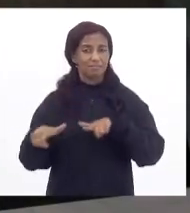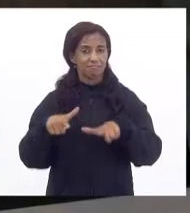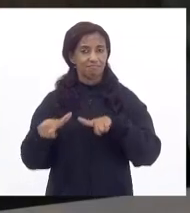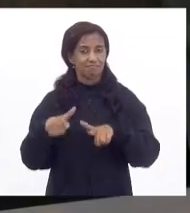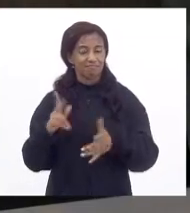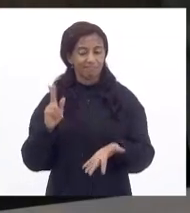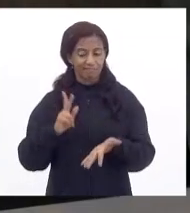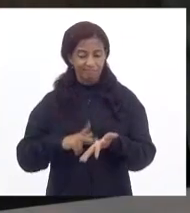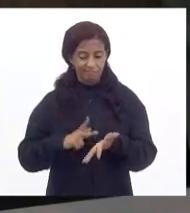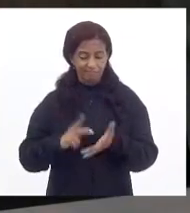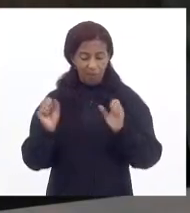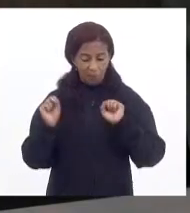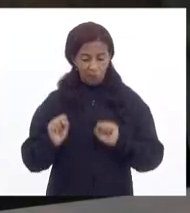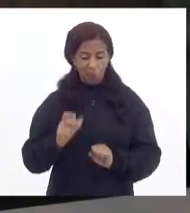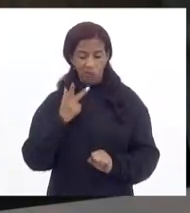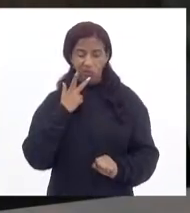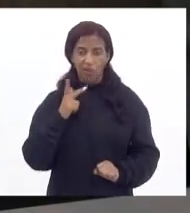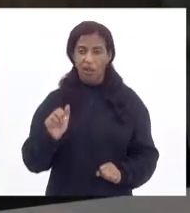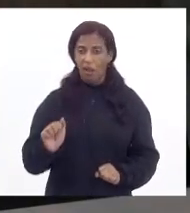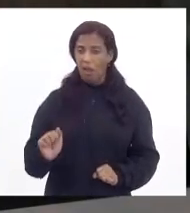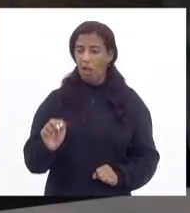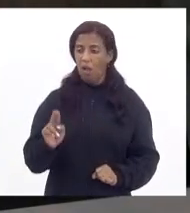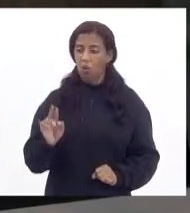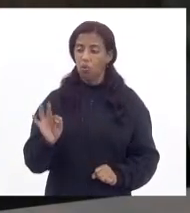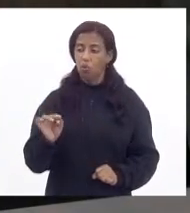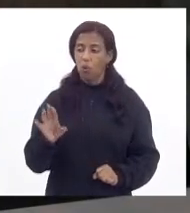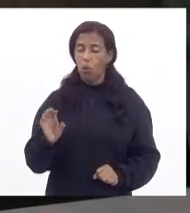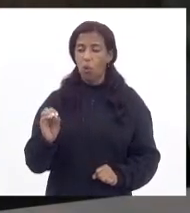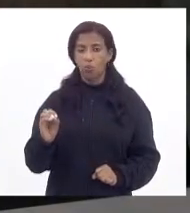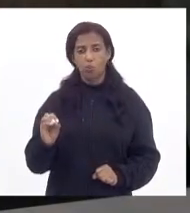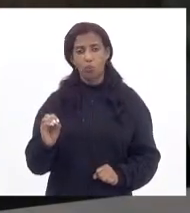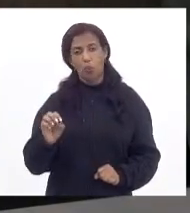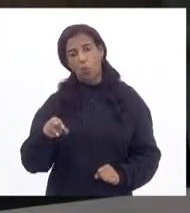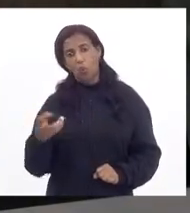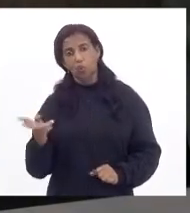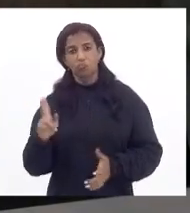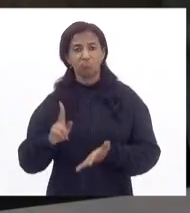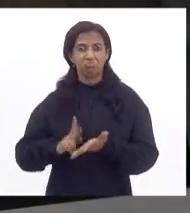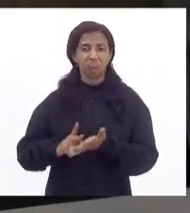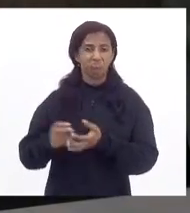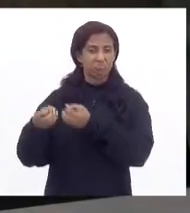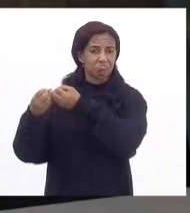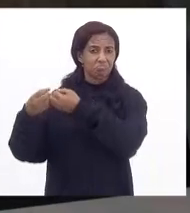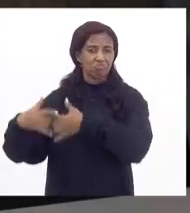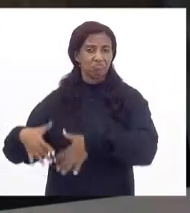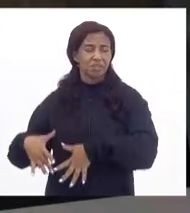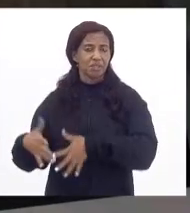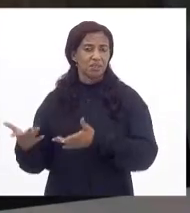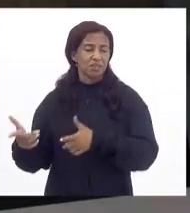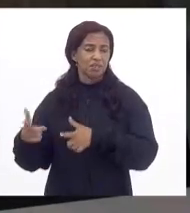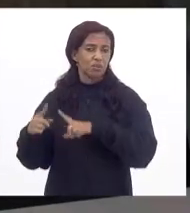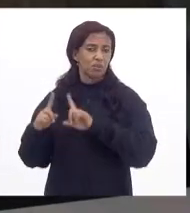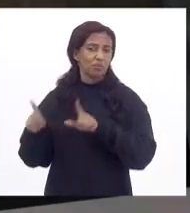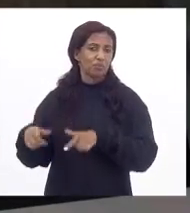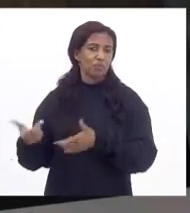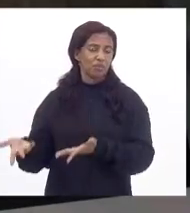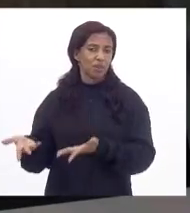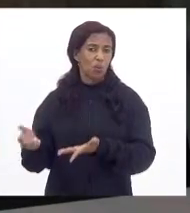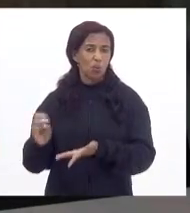a gente, de fato, pode chamar de autônomos ou se eles são, na verdade, precarizados na sua função e no seu